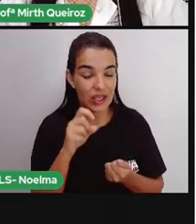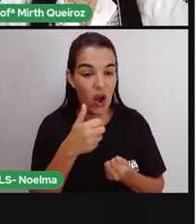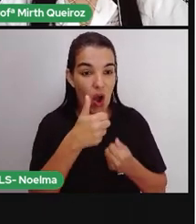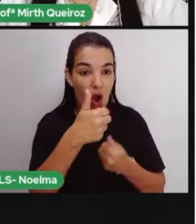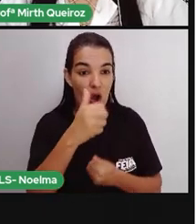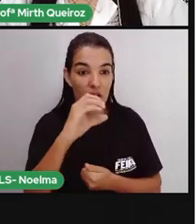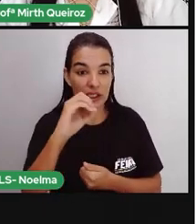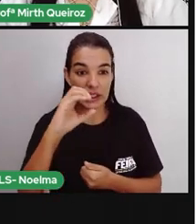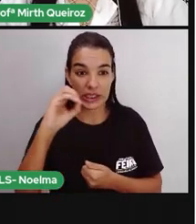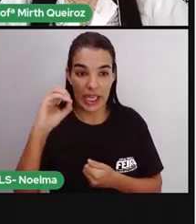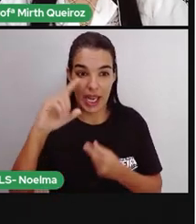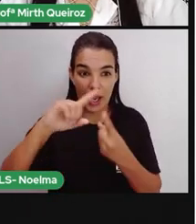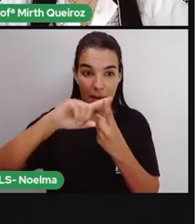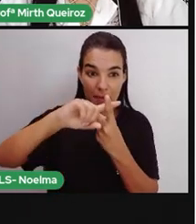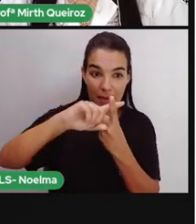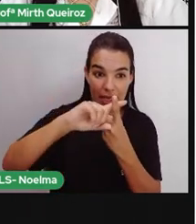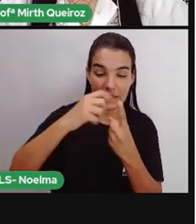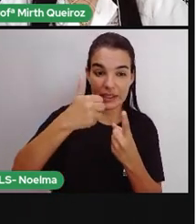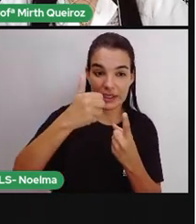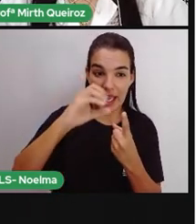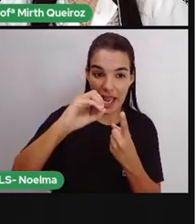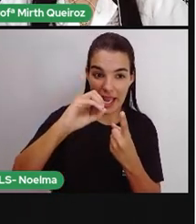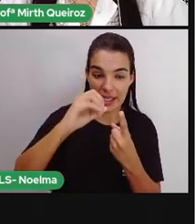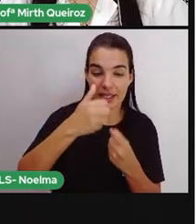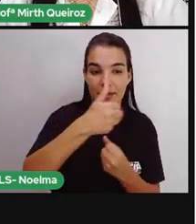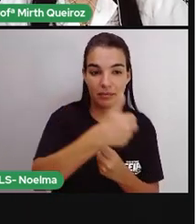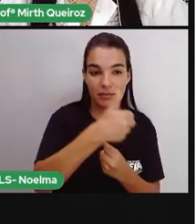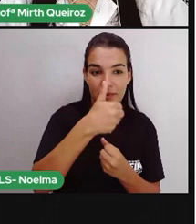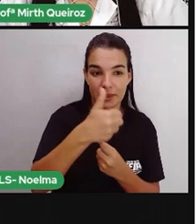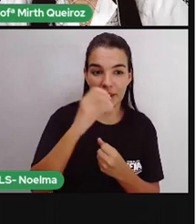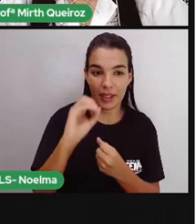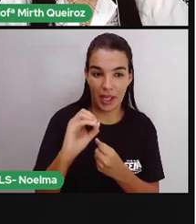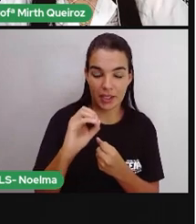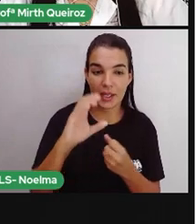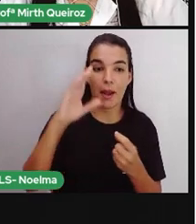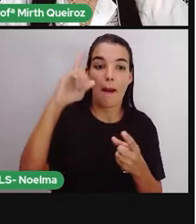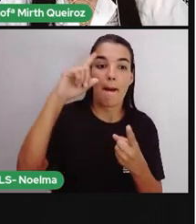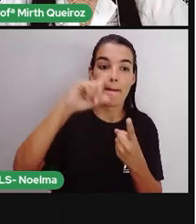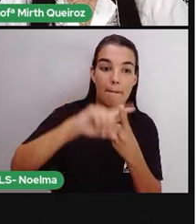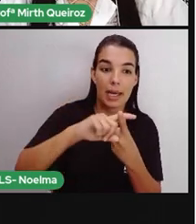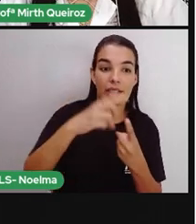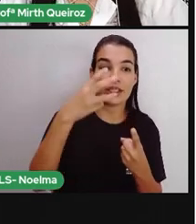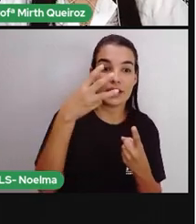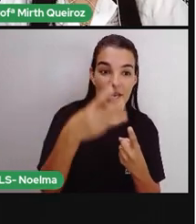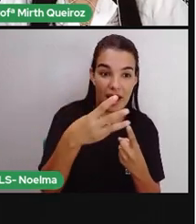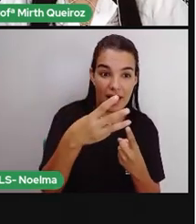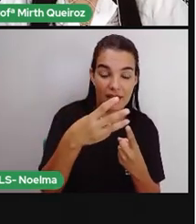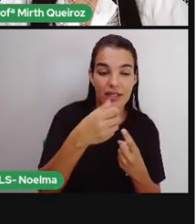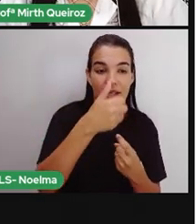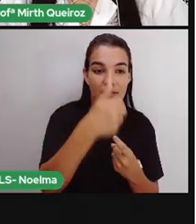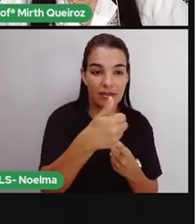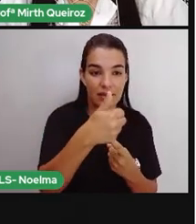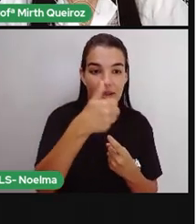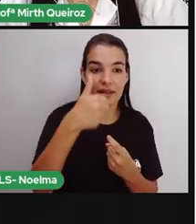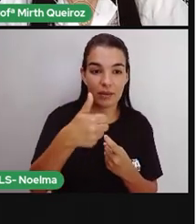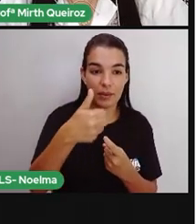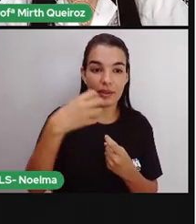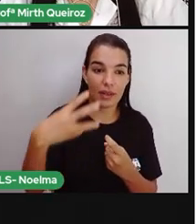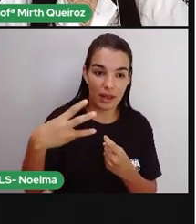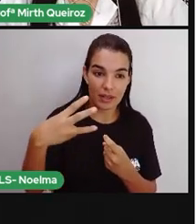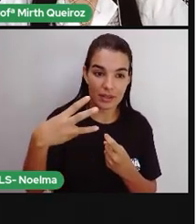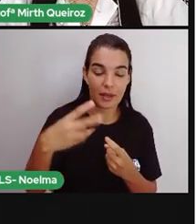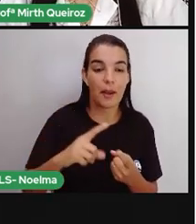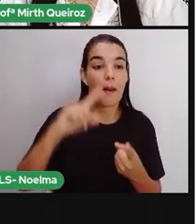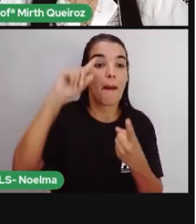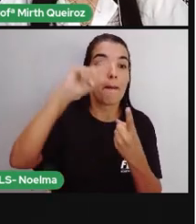100 mais 10, 110. Mais 3, moedas de 1 real, 113 reais.